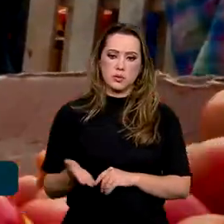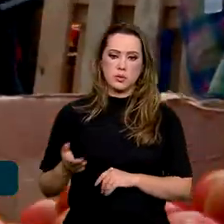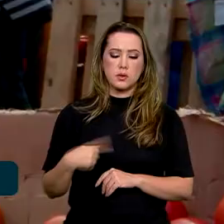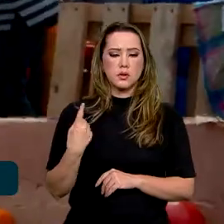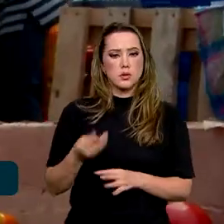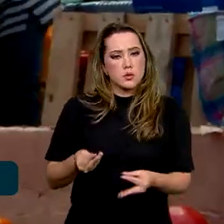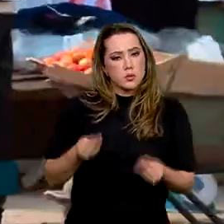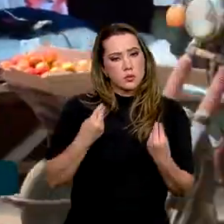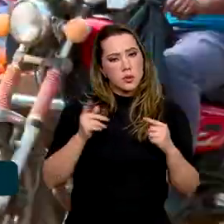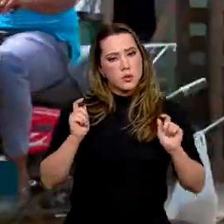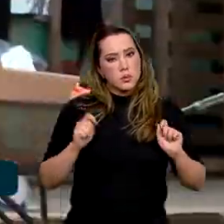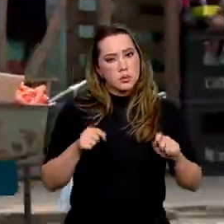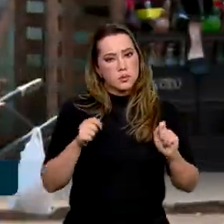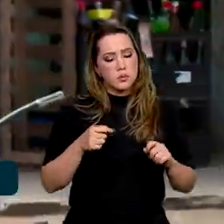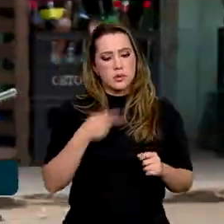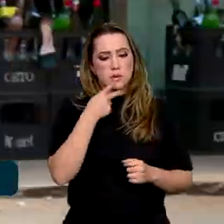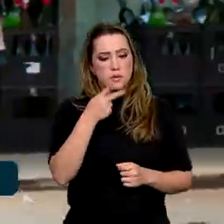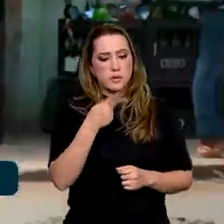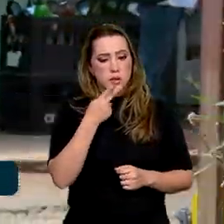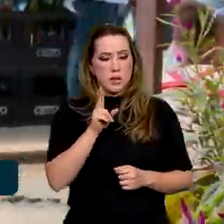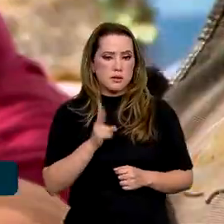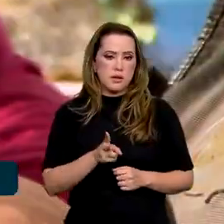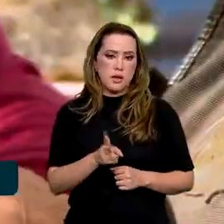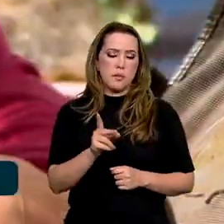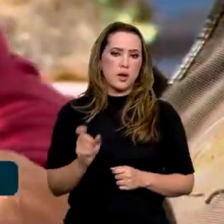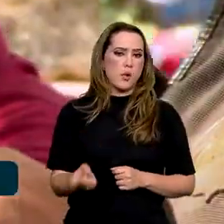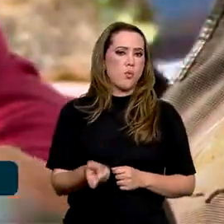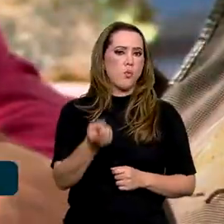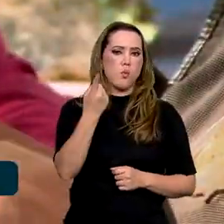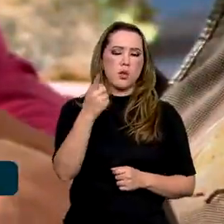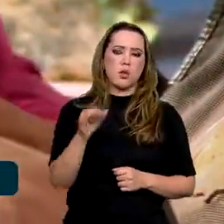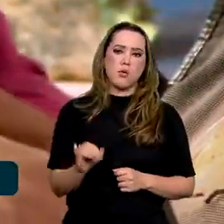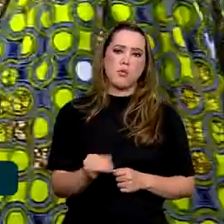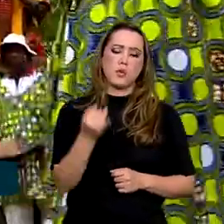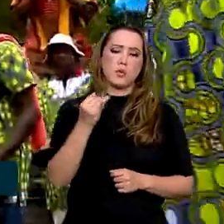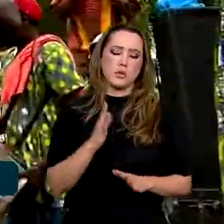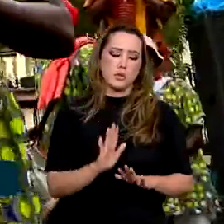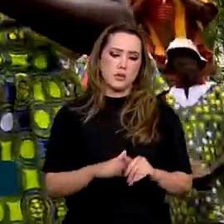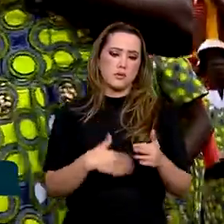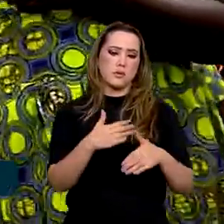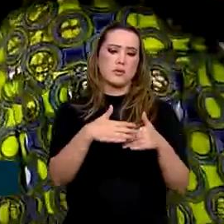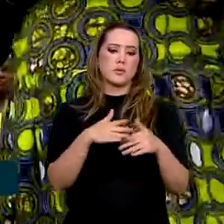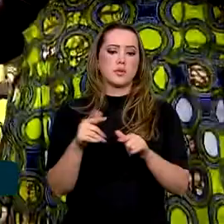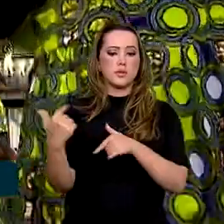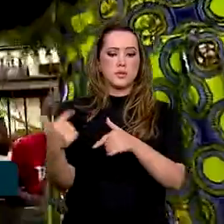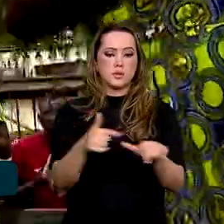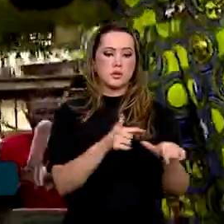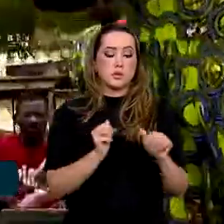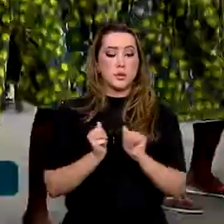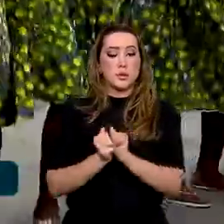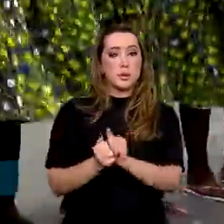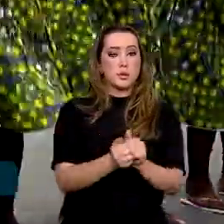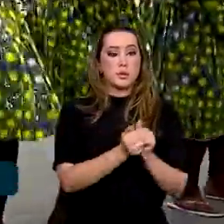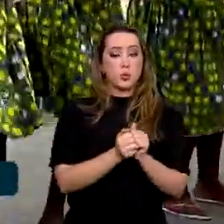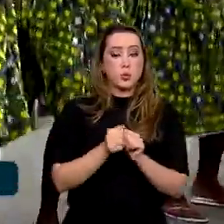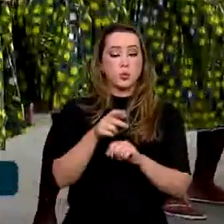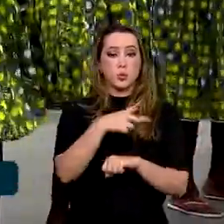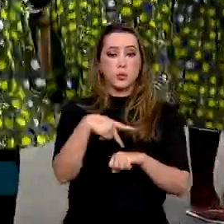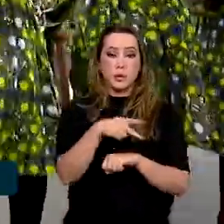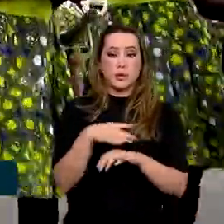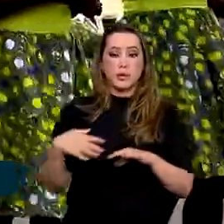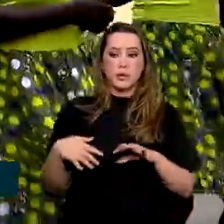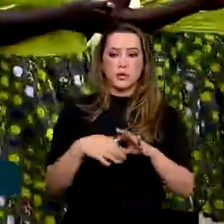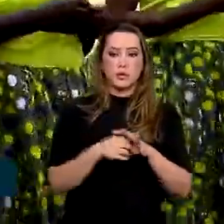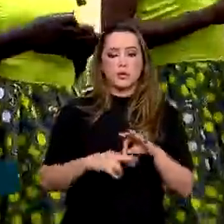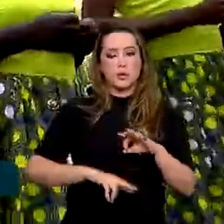traz uma capacidade que eu diria praticamente única no mundo em desenvolvimento de trabalhar conjuntamente com países parceiros